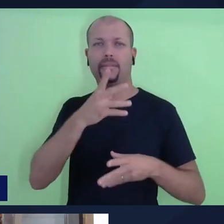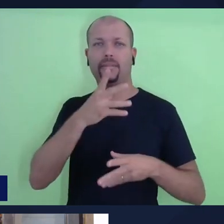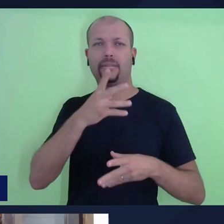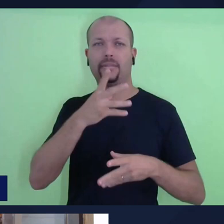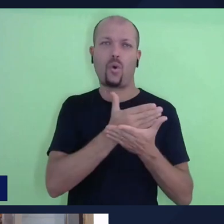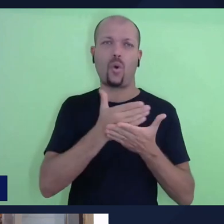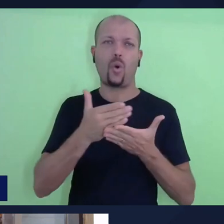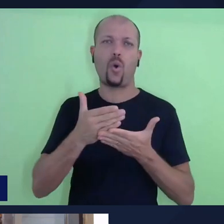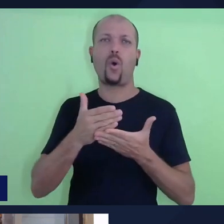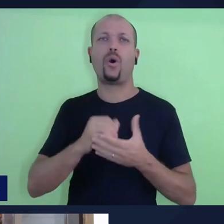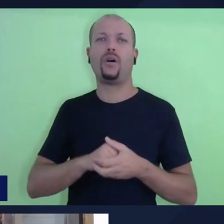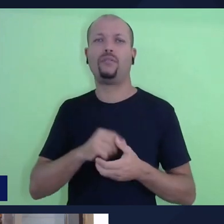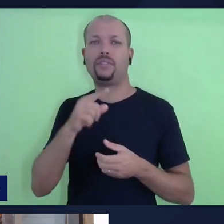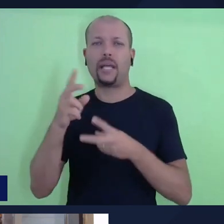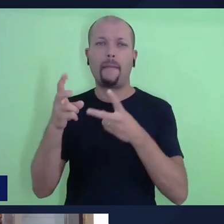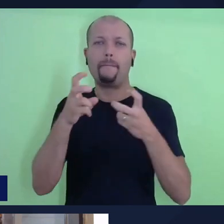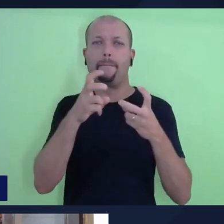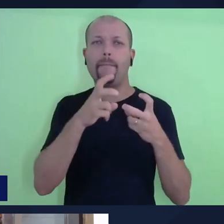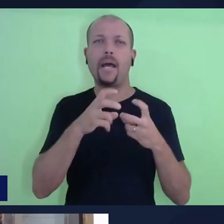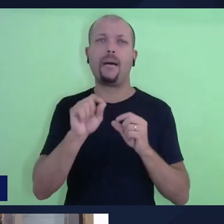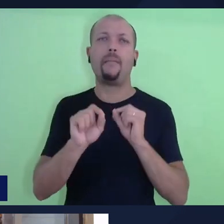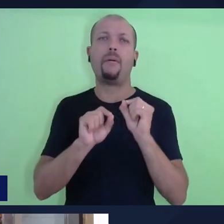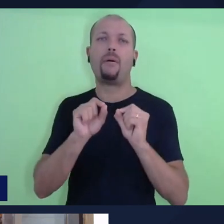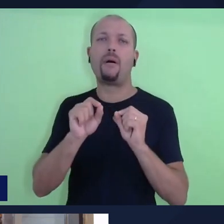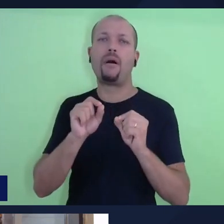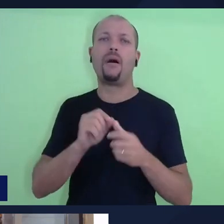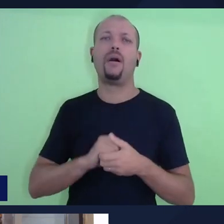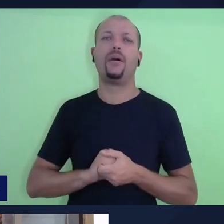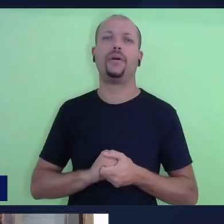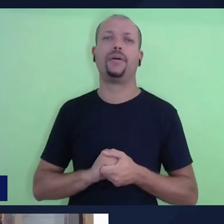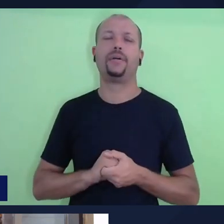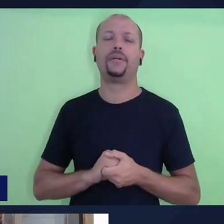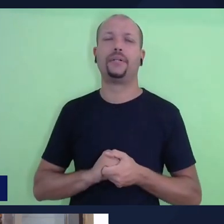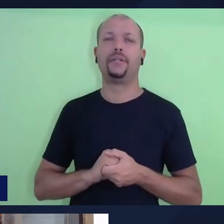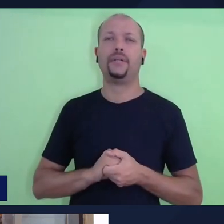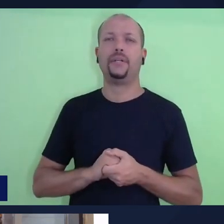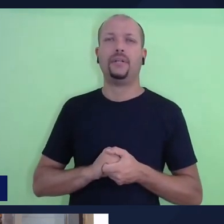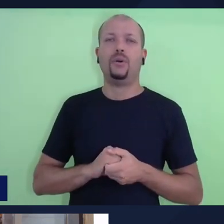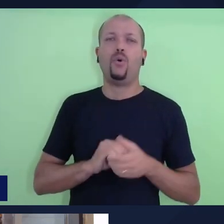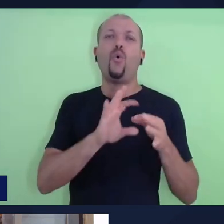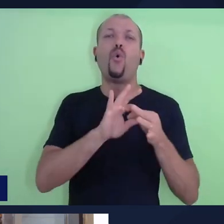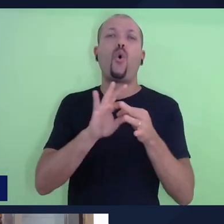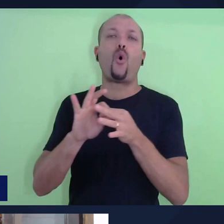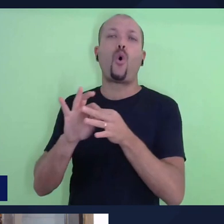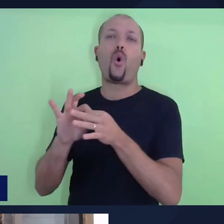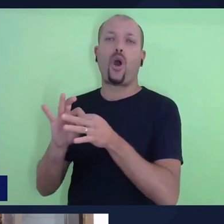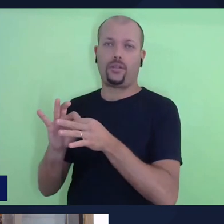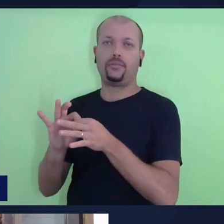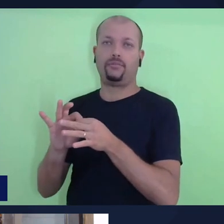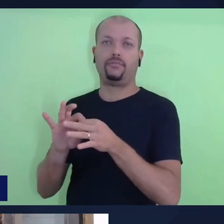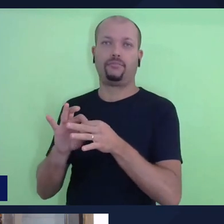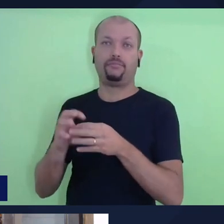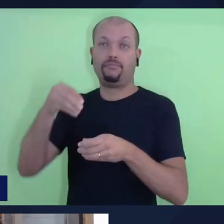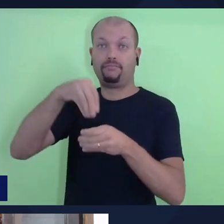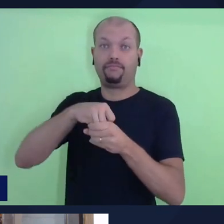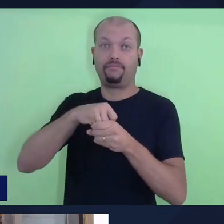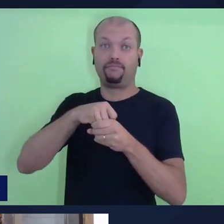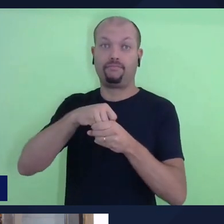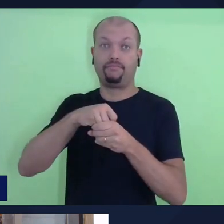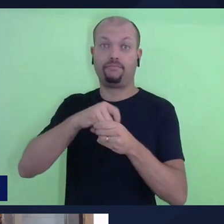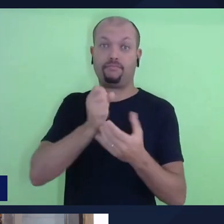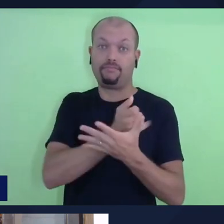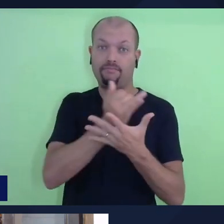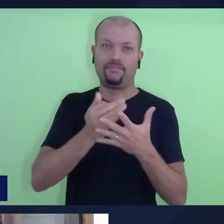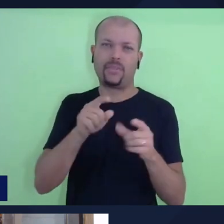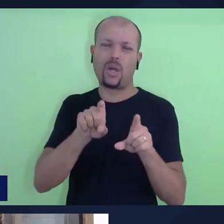você pudesse enxergar melhor qual é o contexto em que nós estamos inseridos, porque o tema da mordomia